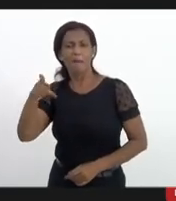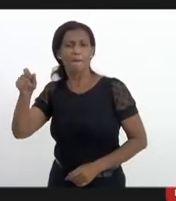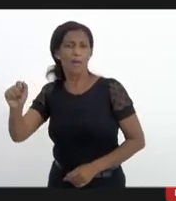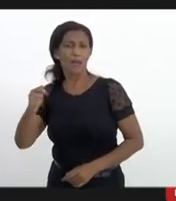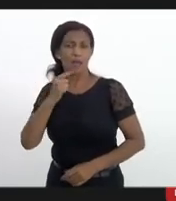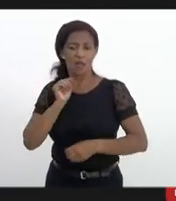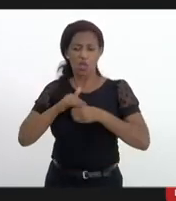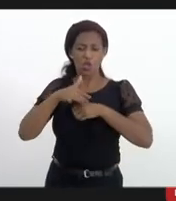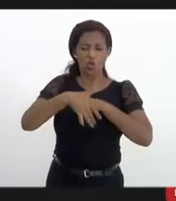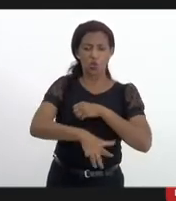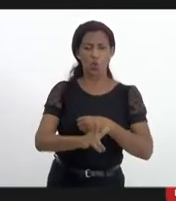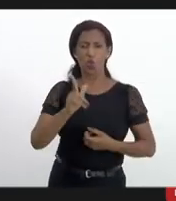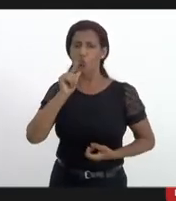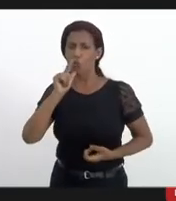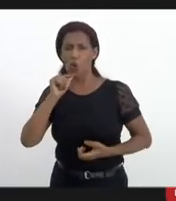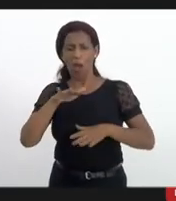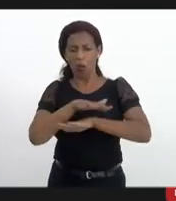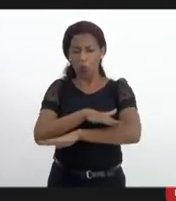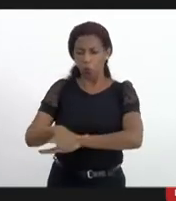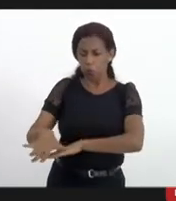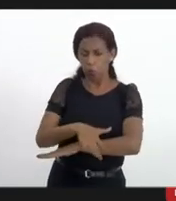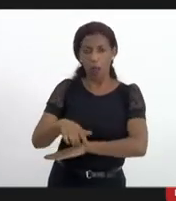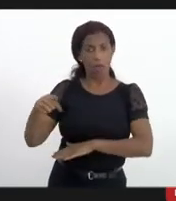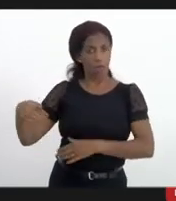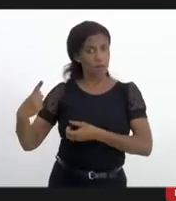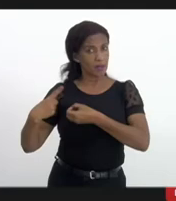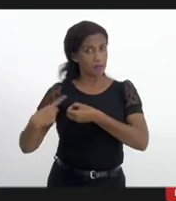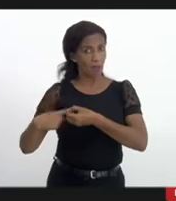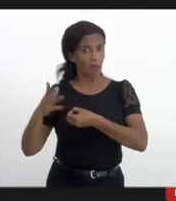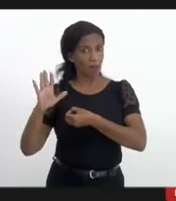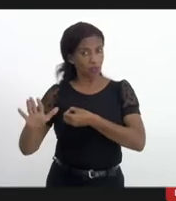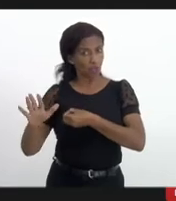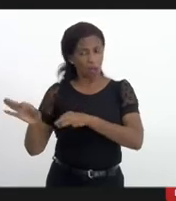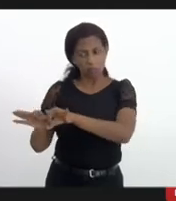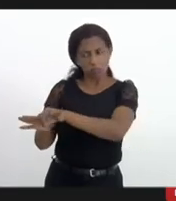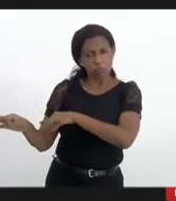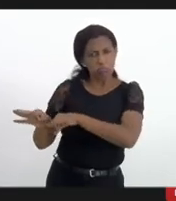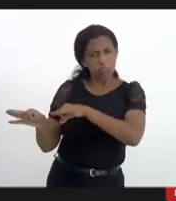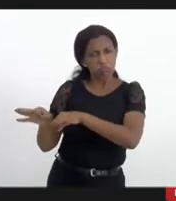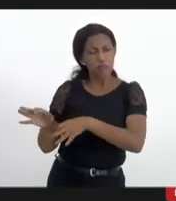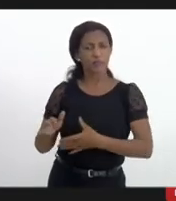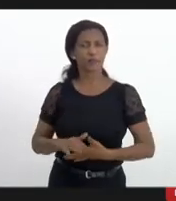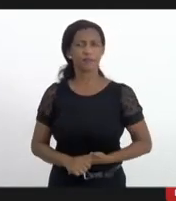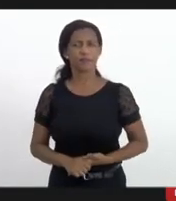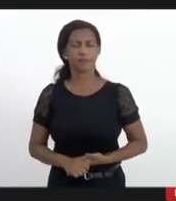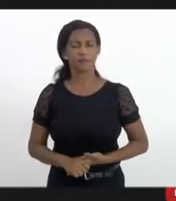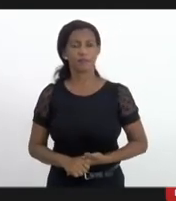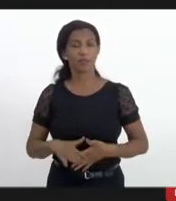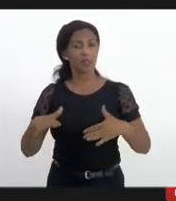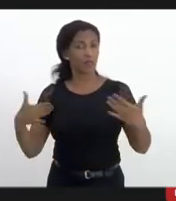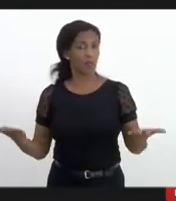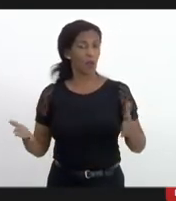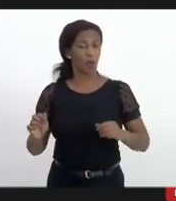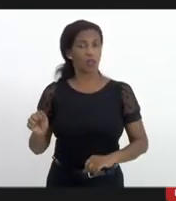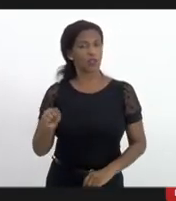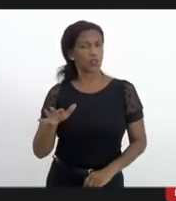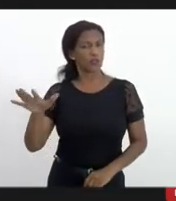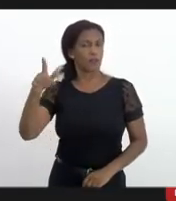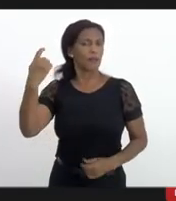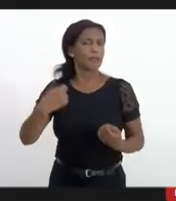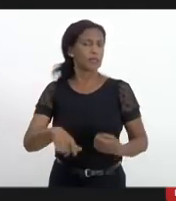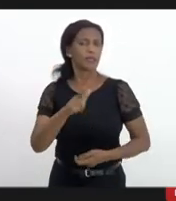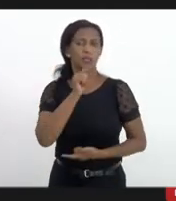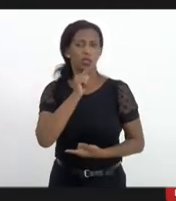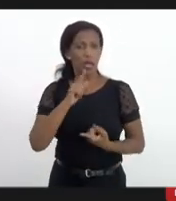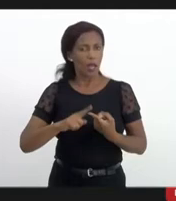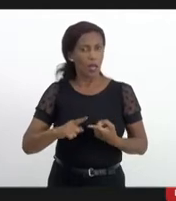esgoto e aqui tem água esse bairro já foi criado dessa forma então as favelas precisa de água precisa